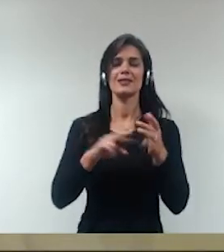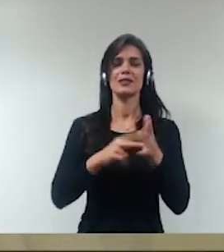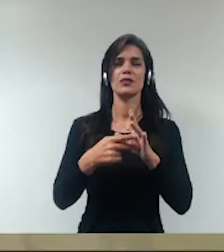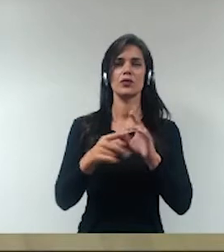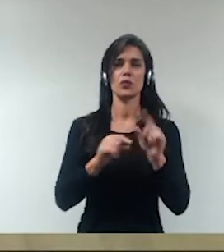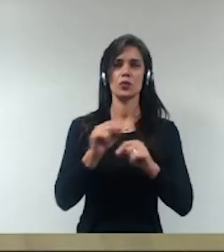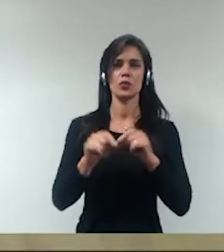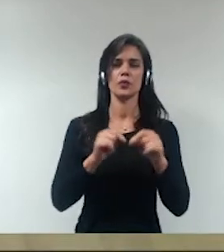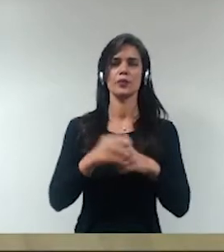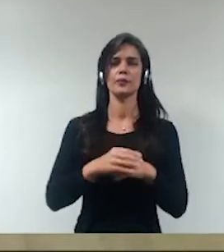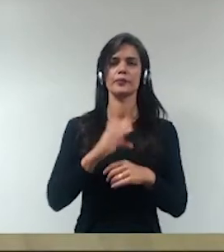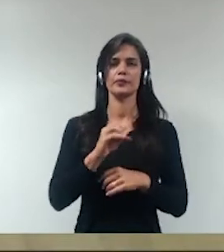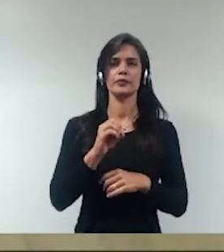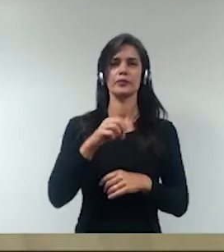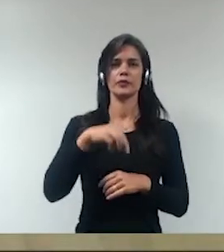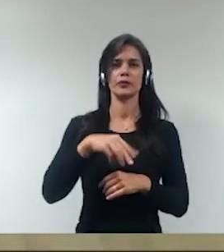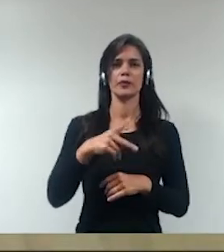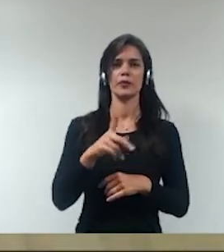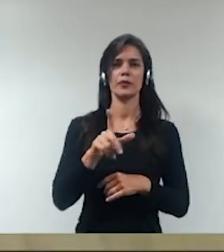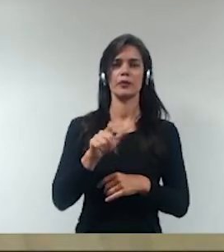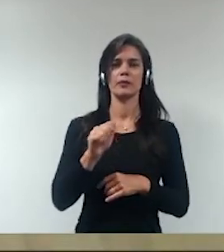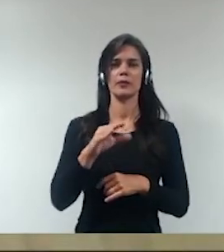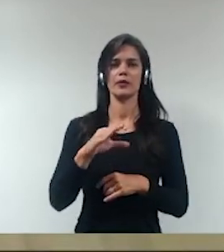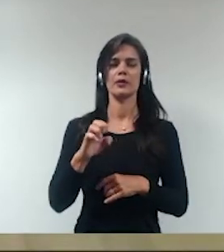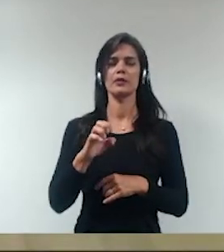o chamado compliance público, né,